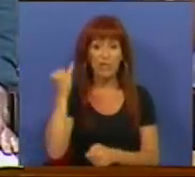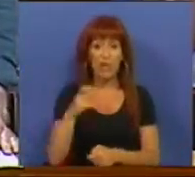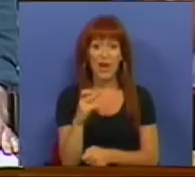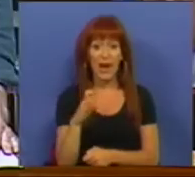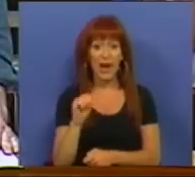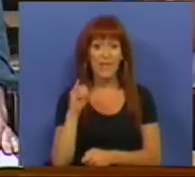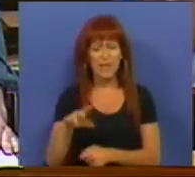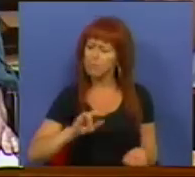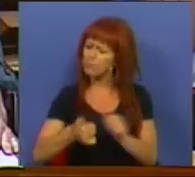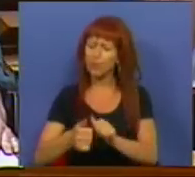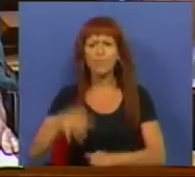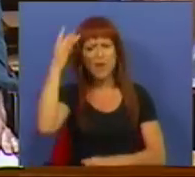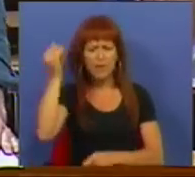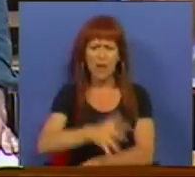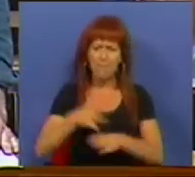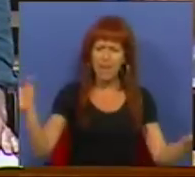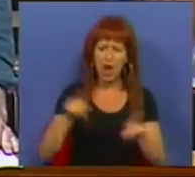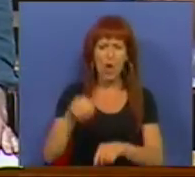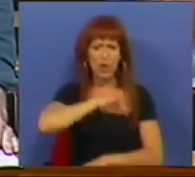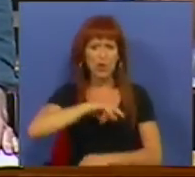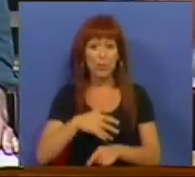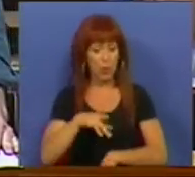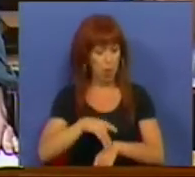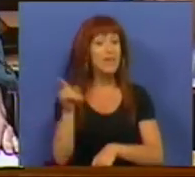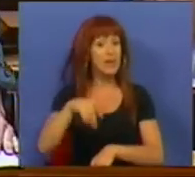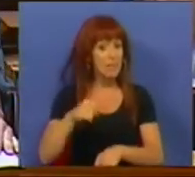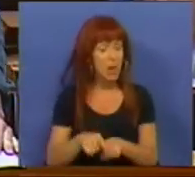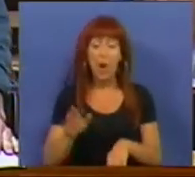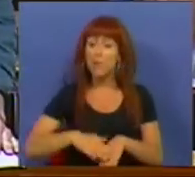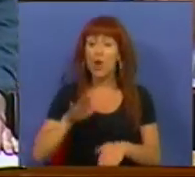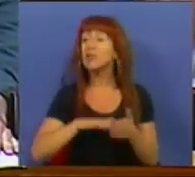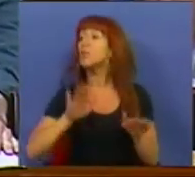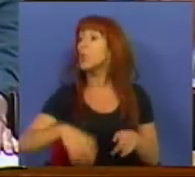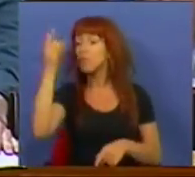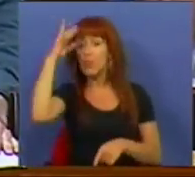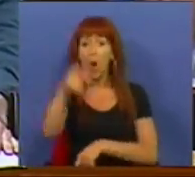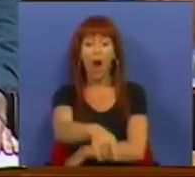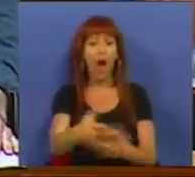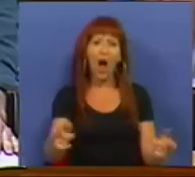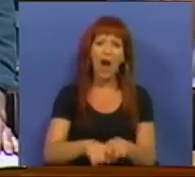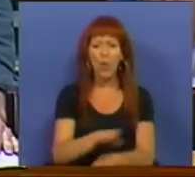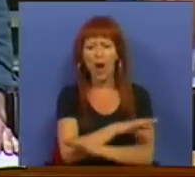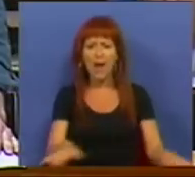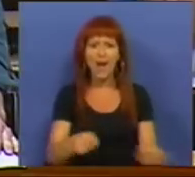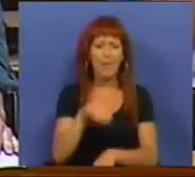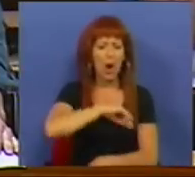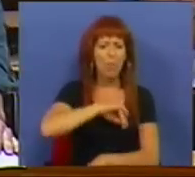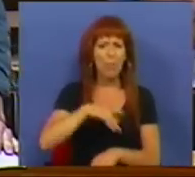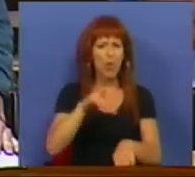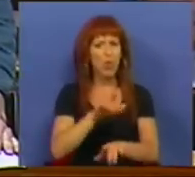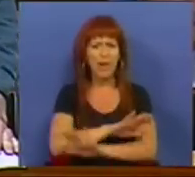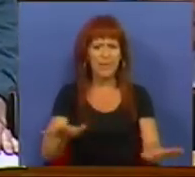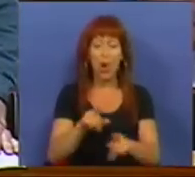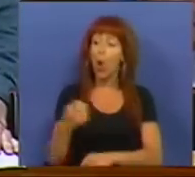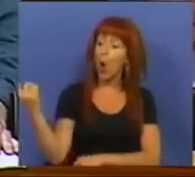corrija-se. Também há fraude e maior no subsídio de doença. E não é por haver baixas fraudulentas que se acaba com o subsídio de doença